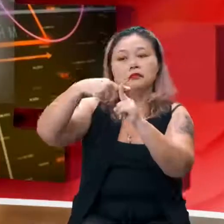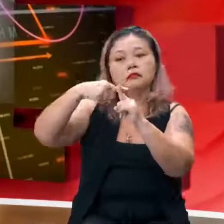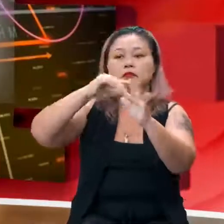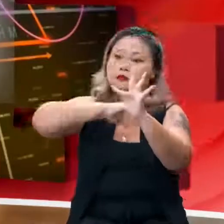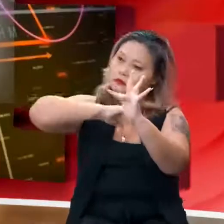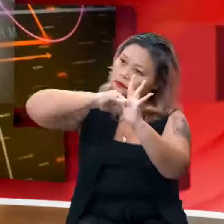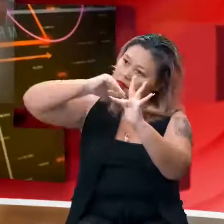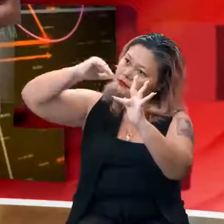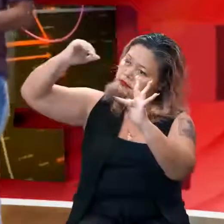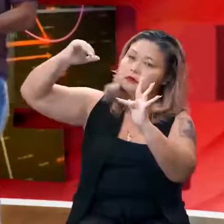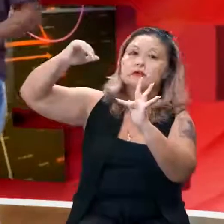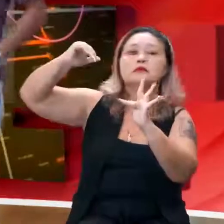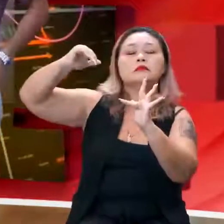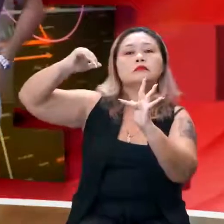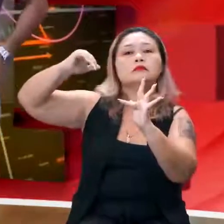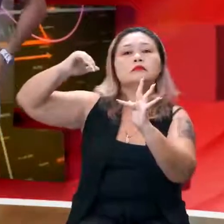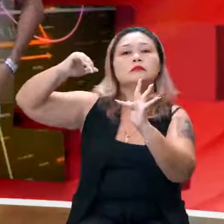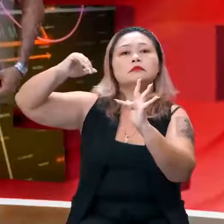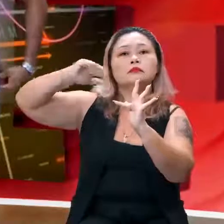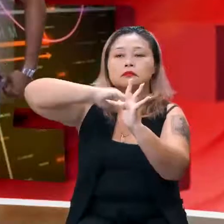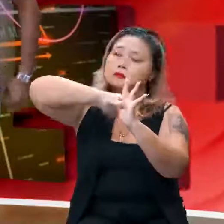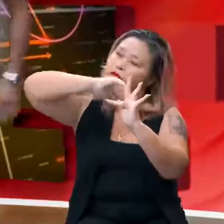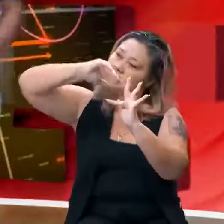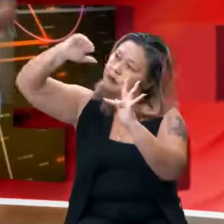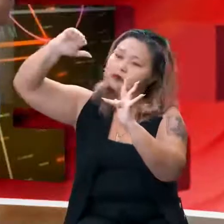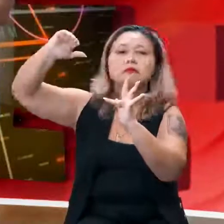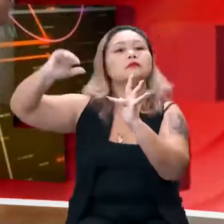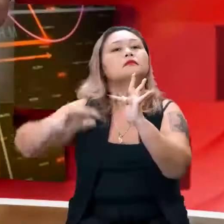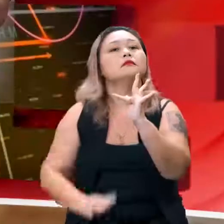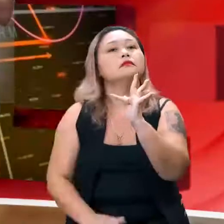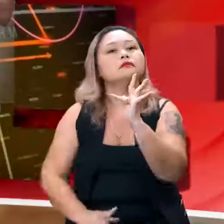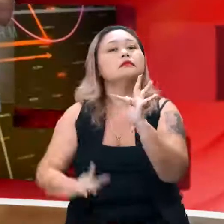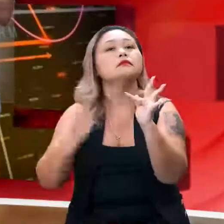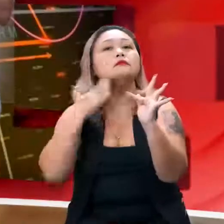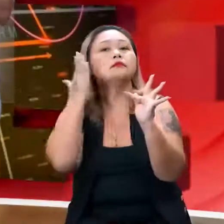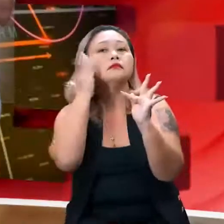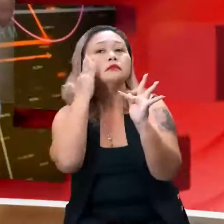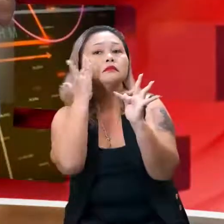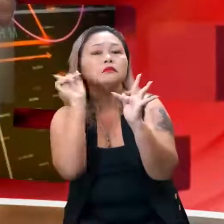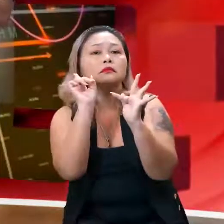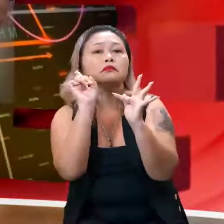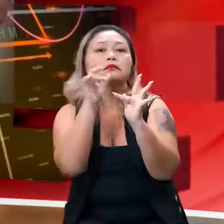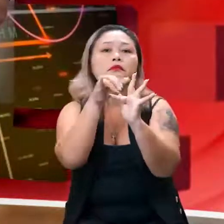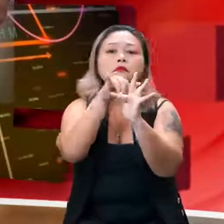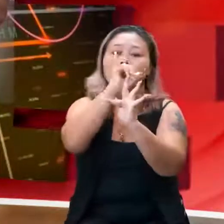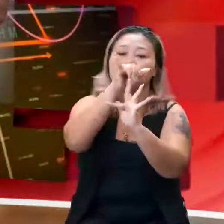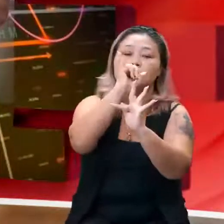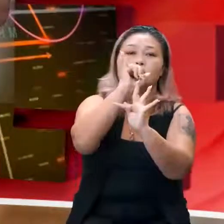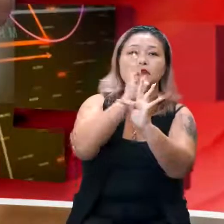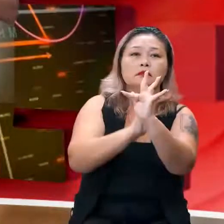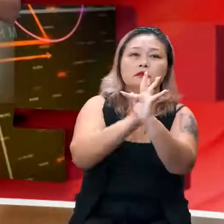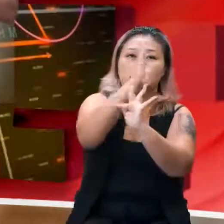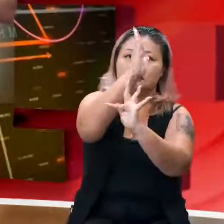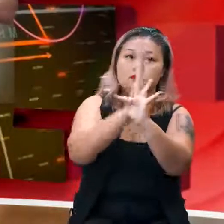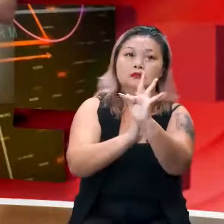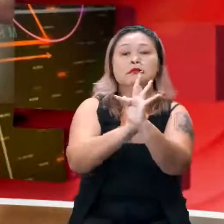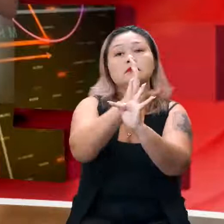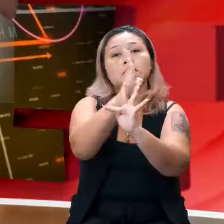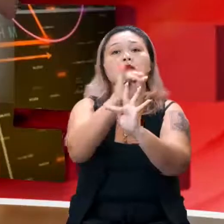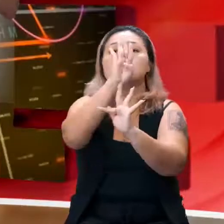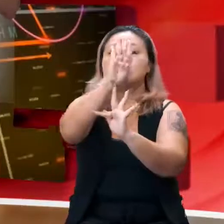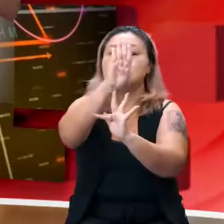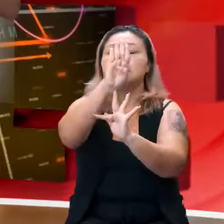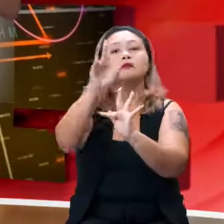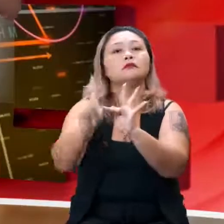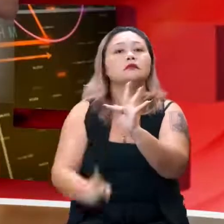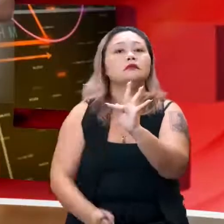gráfico. Primeiro e terceiro. Crescente, né? Uou! A gente já sabe que toca o eixo Y, quem toca o eixo Y é o B, é o valor de